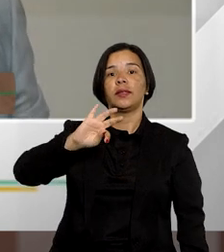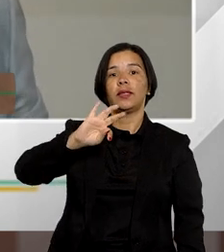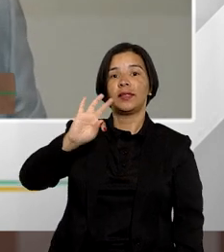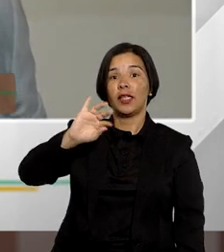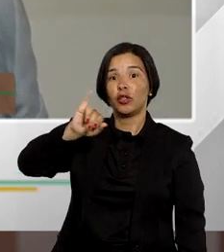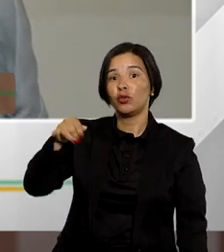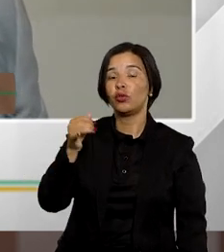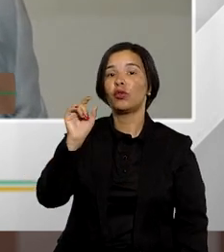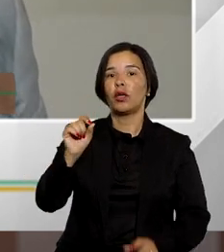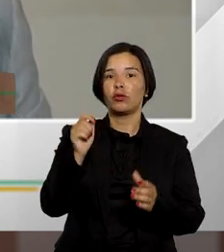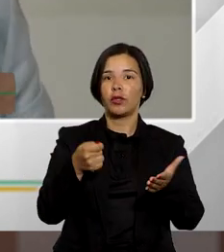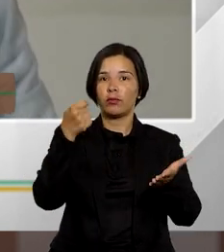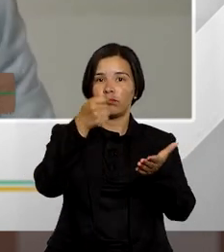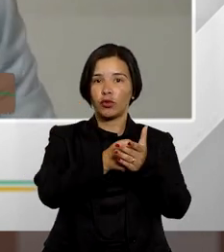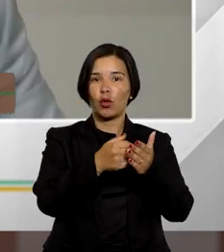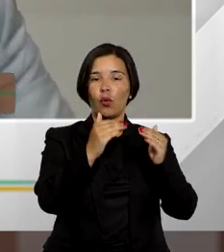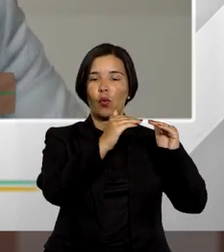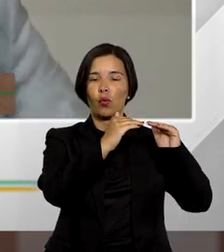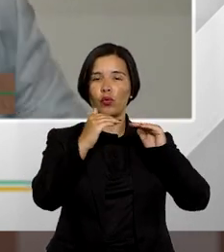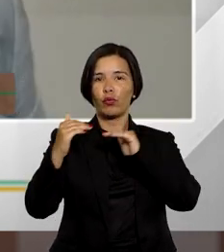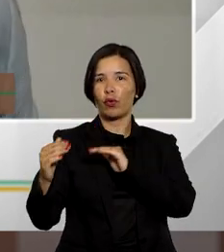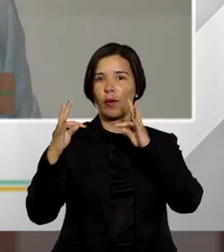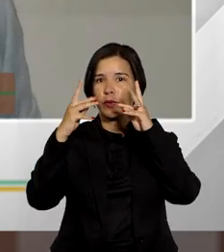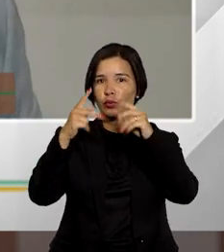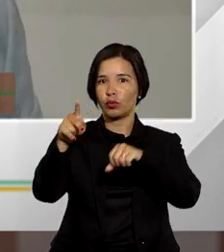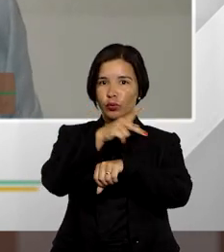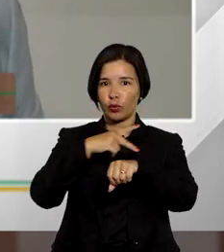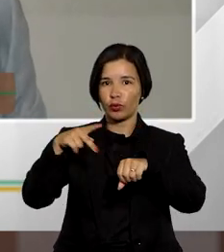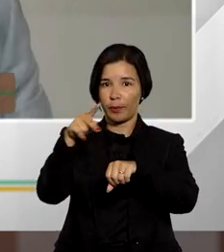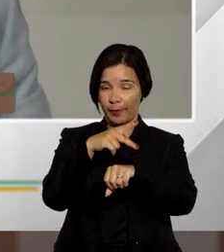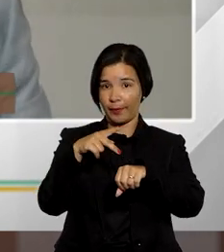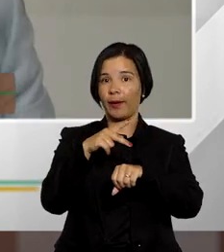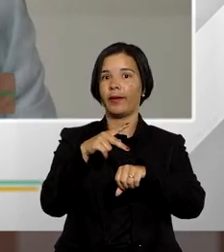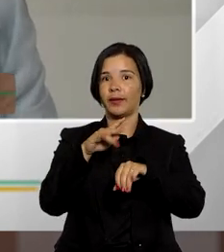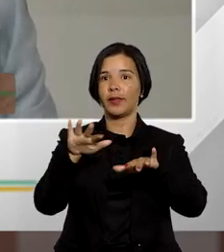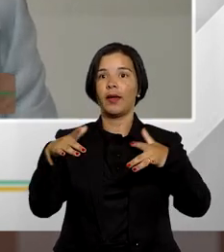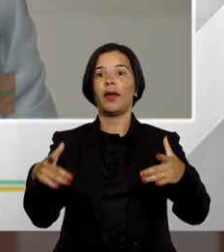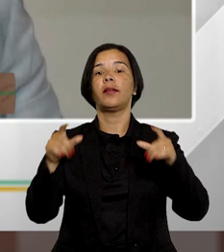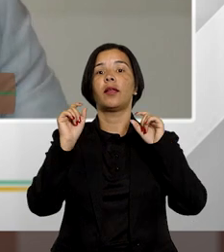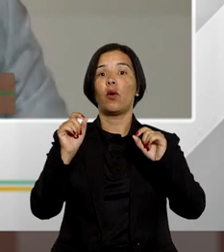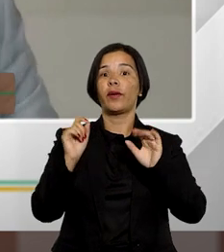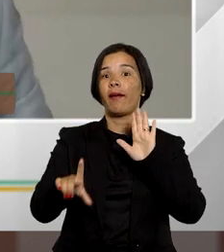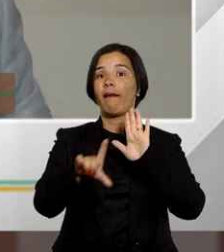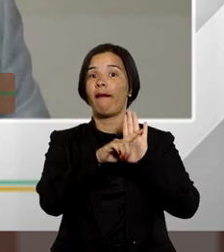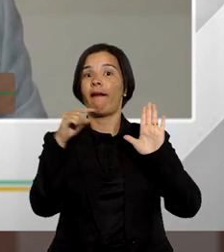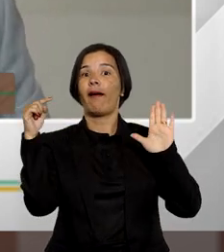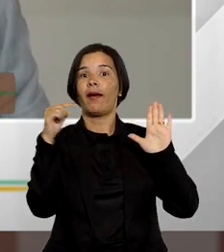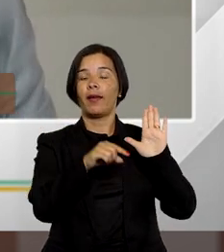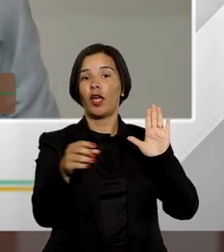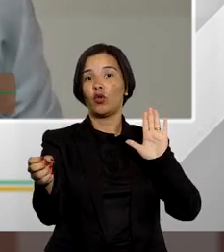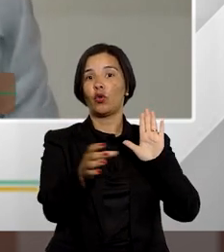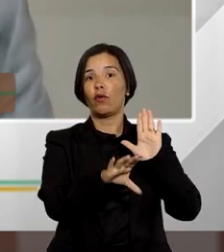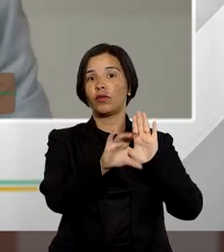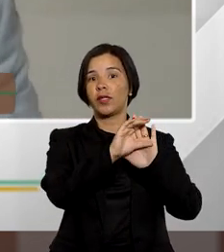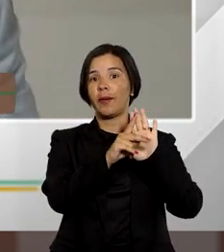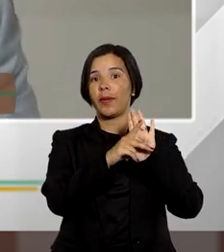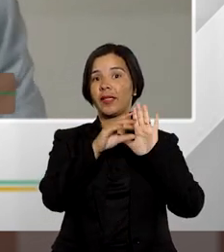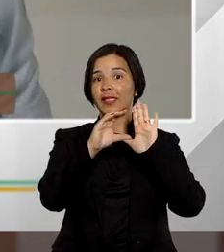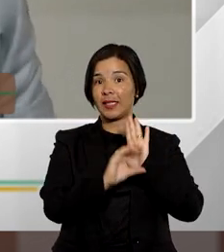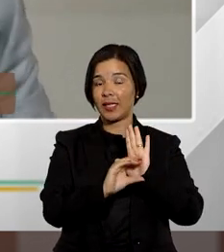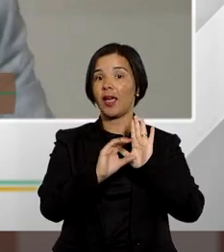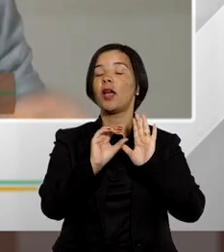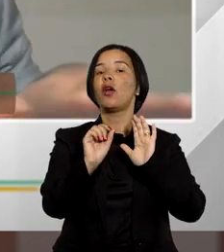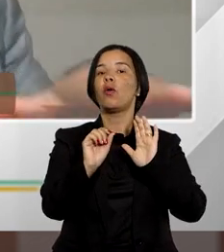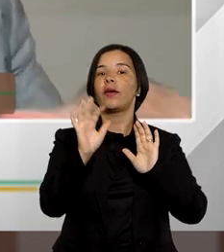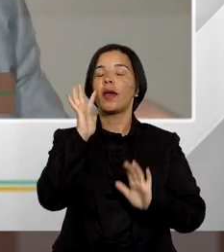olha a aplicação deve ser uniforme em todo o país isso quer dizer o quê? a lei quando veio o novo CPC ele